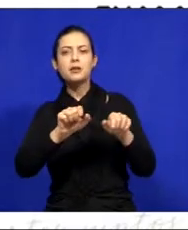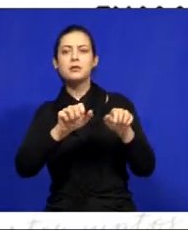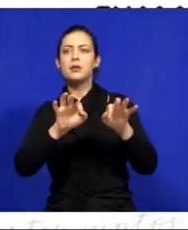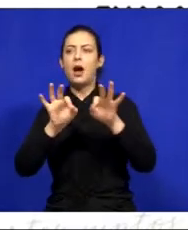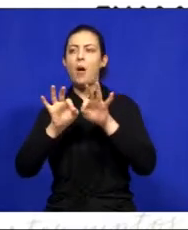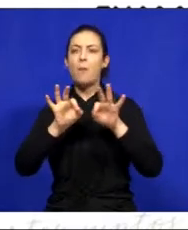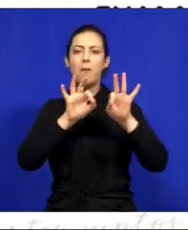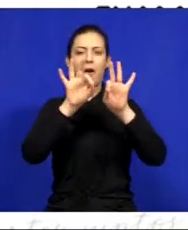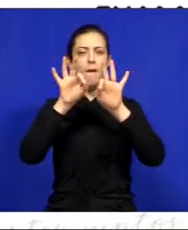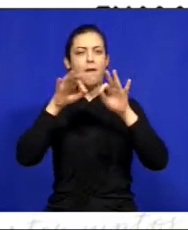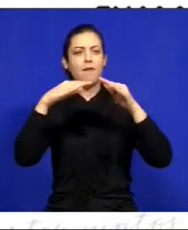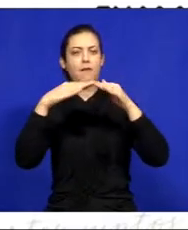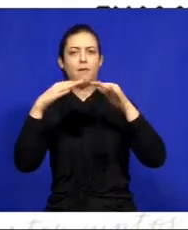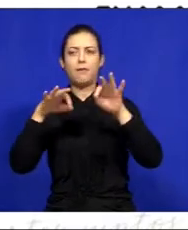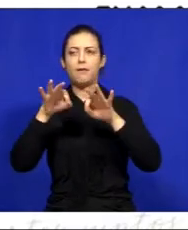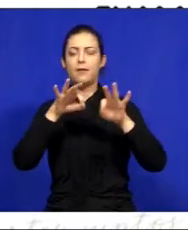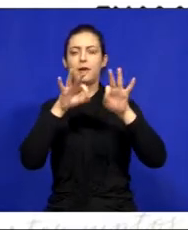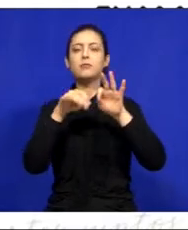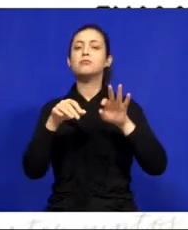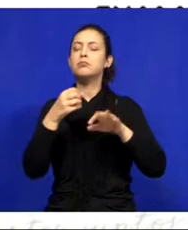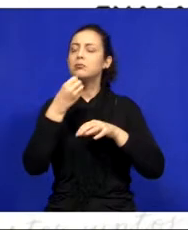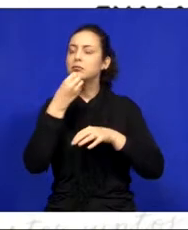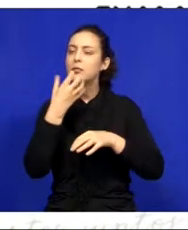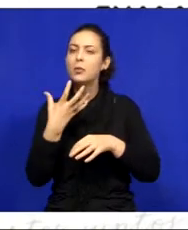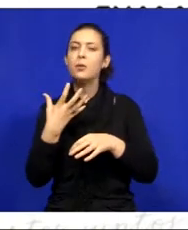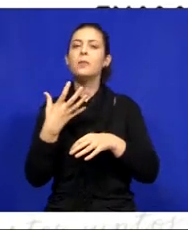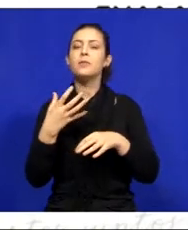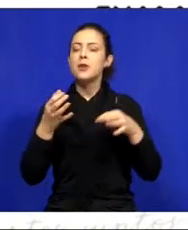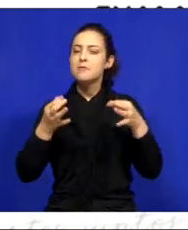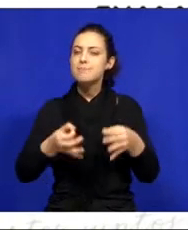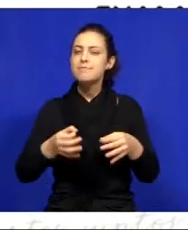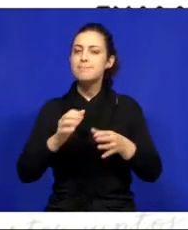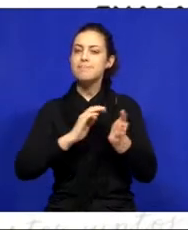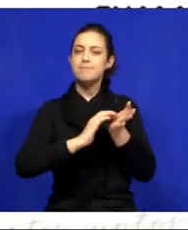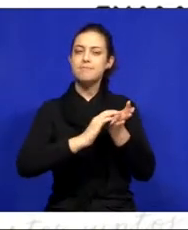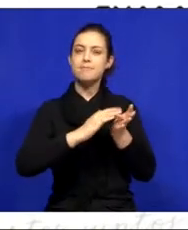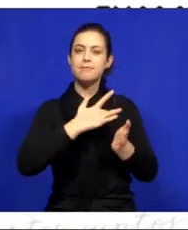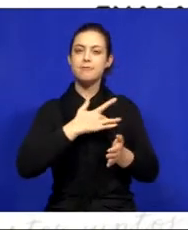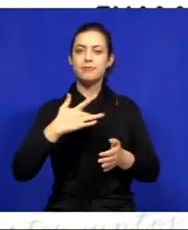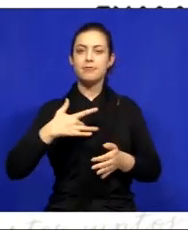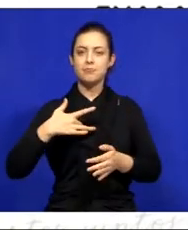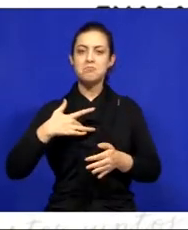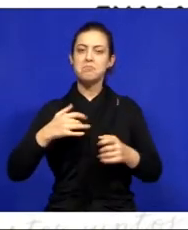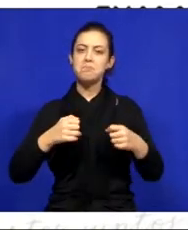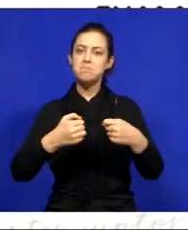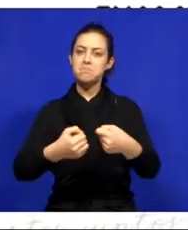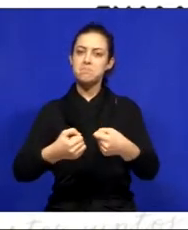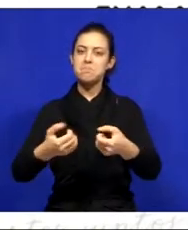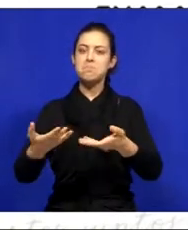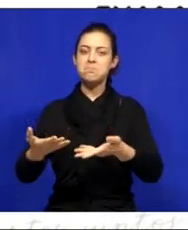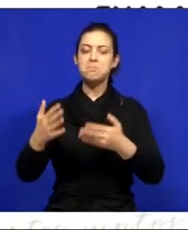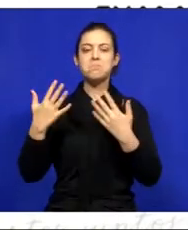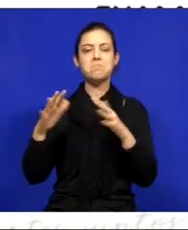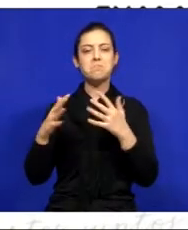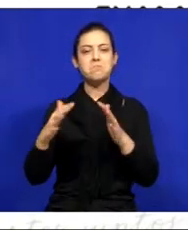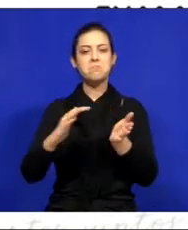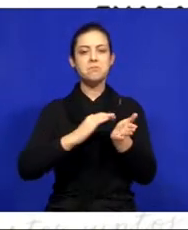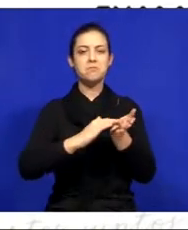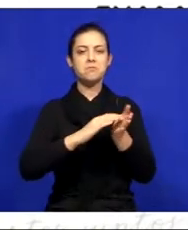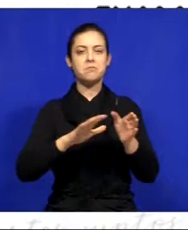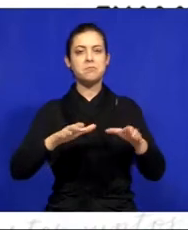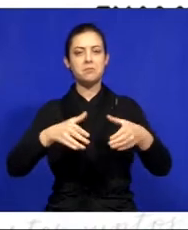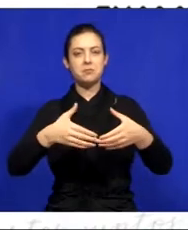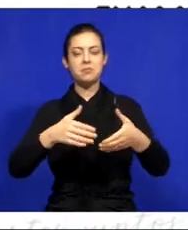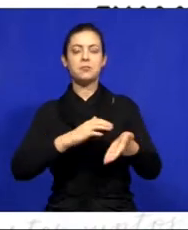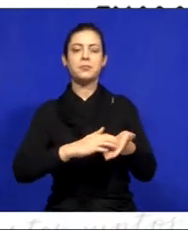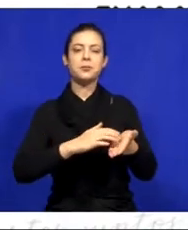muita coisa boa. E nós temos certeza que a Secretaria de Saúde está em boas mãos. Parabéns à equipe da